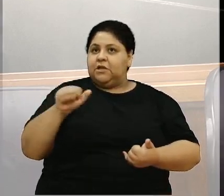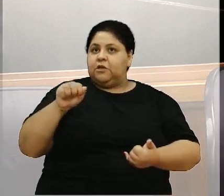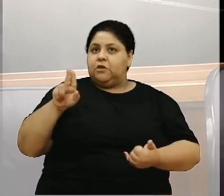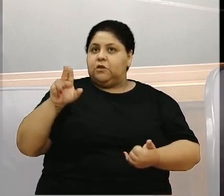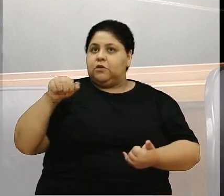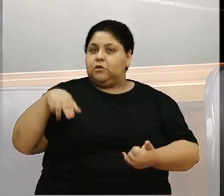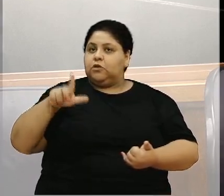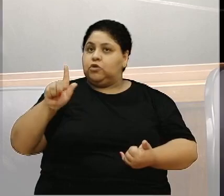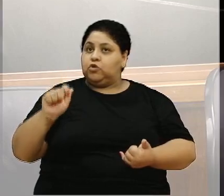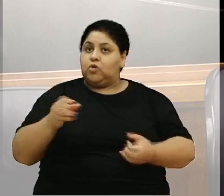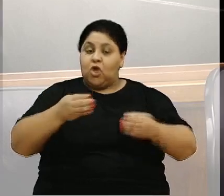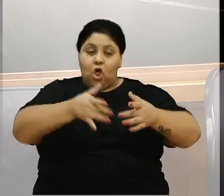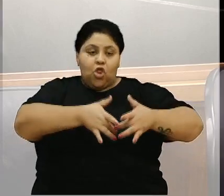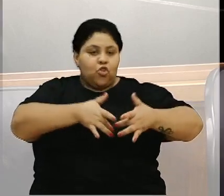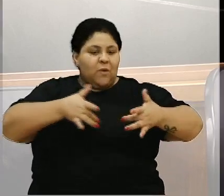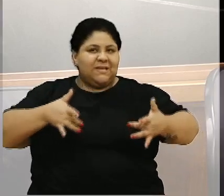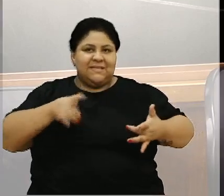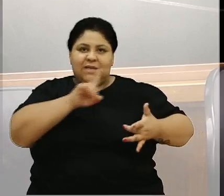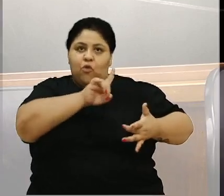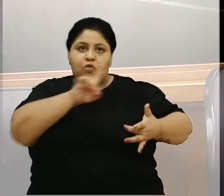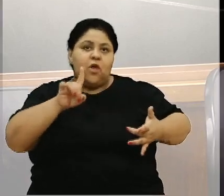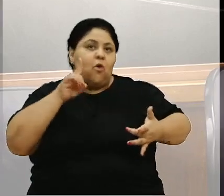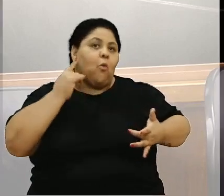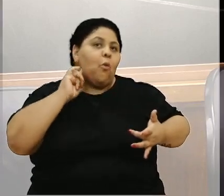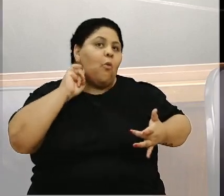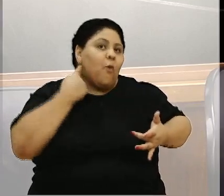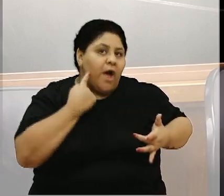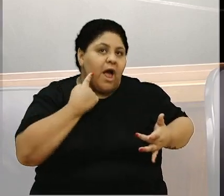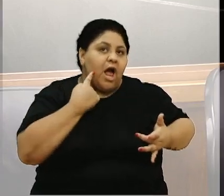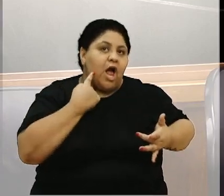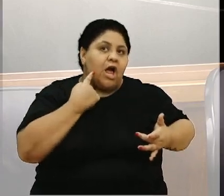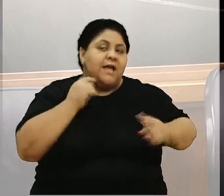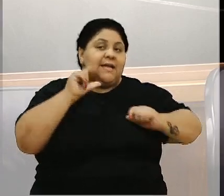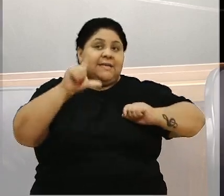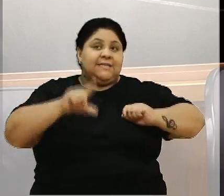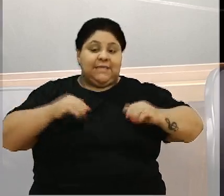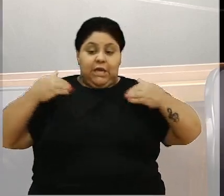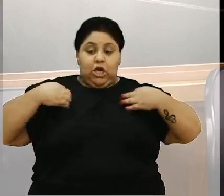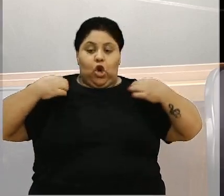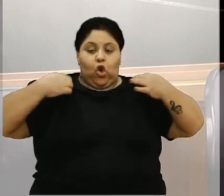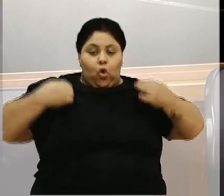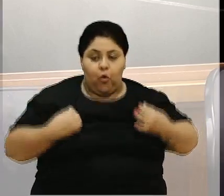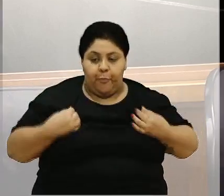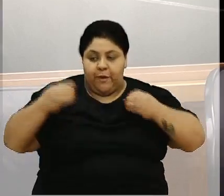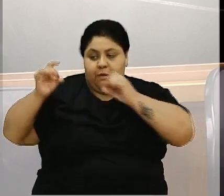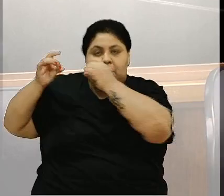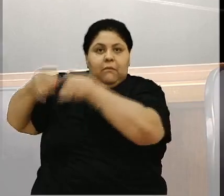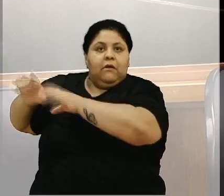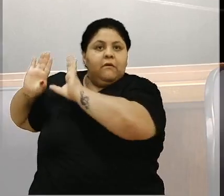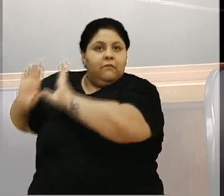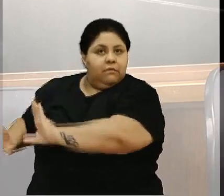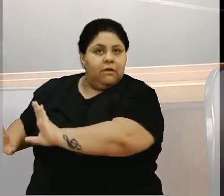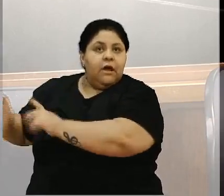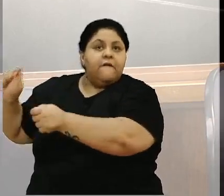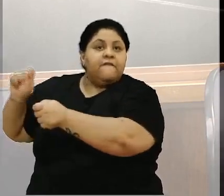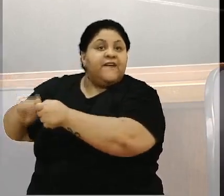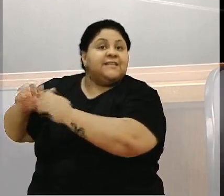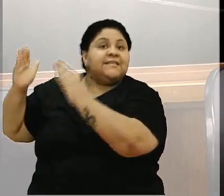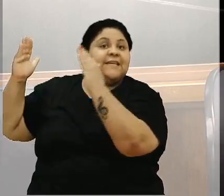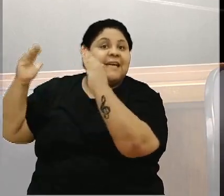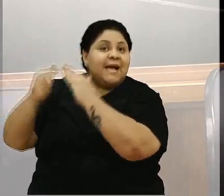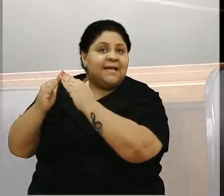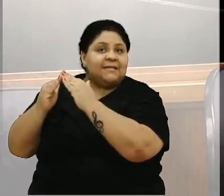descarte. Quem tem roupa que é para ser descartada, faça isso na sua casa. E não